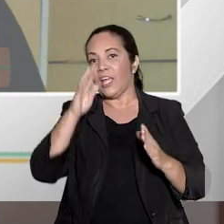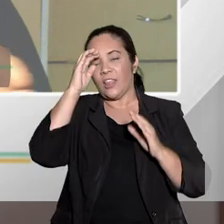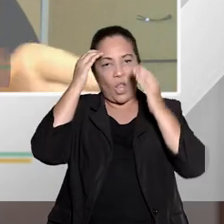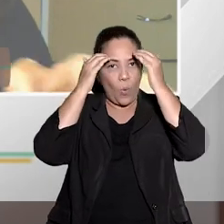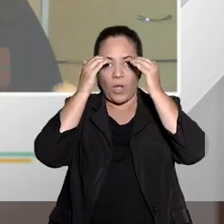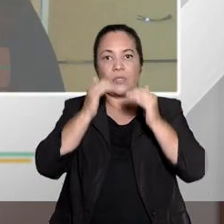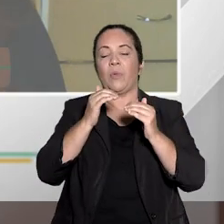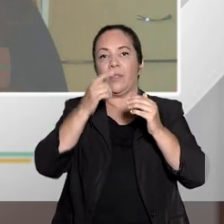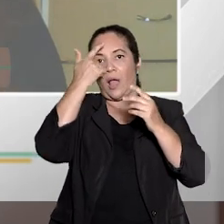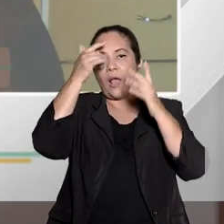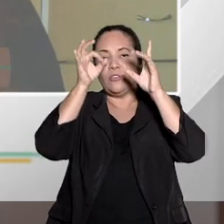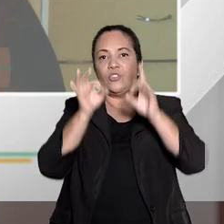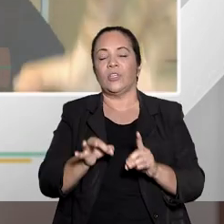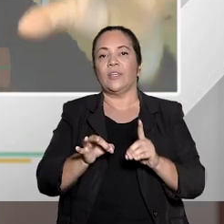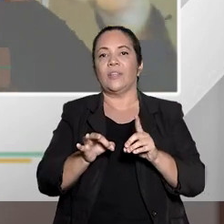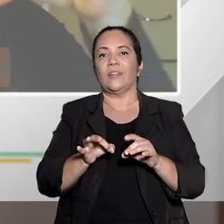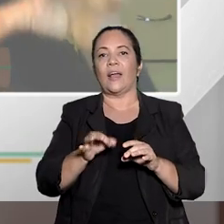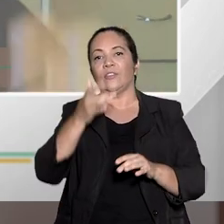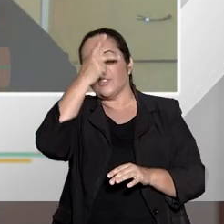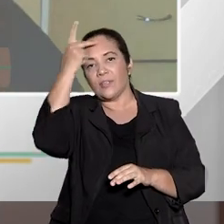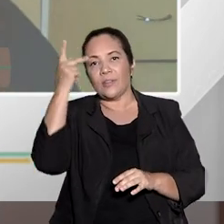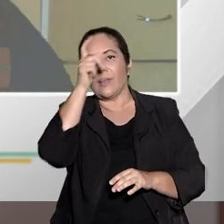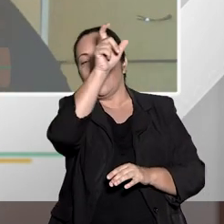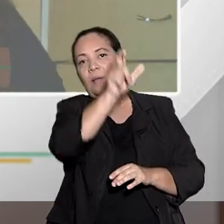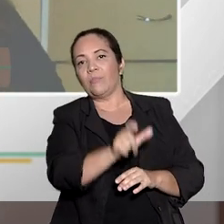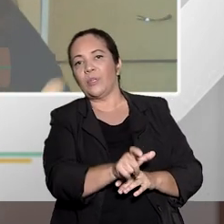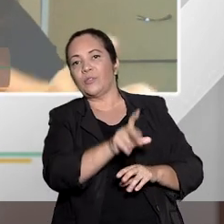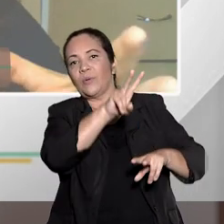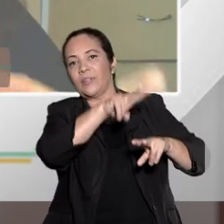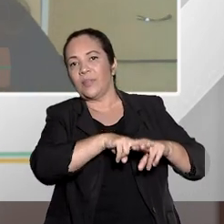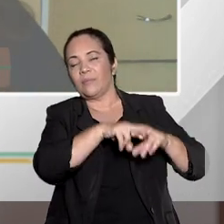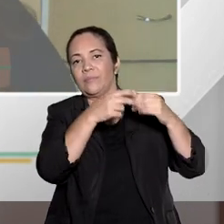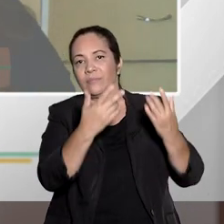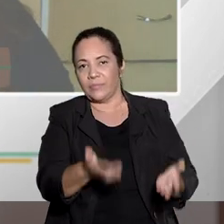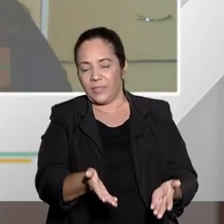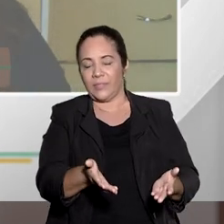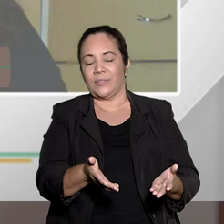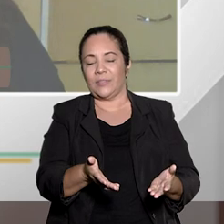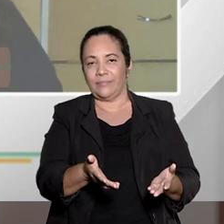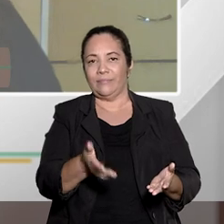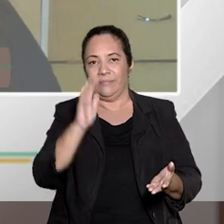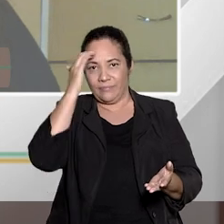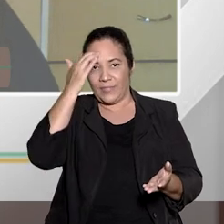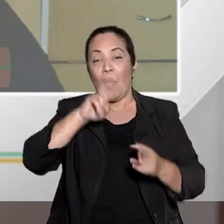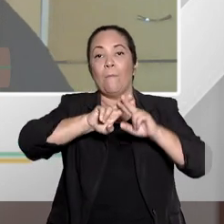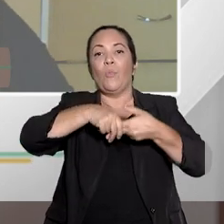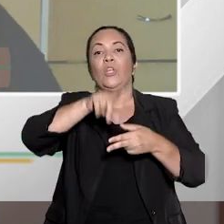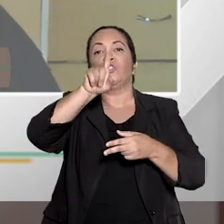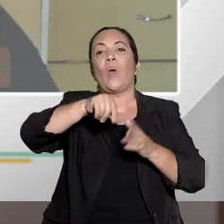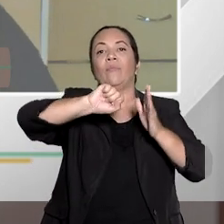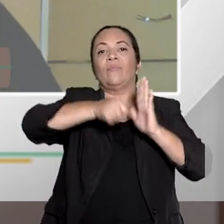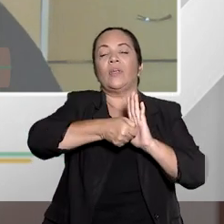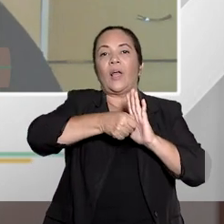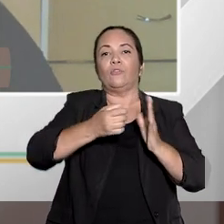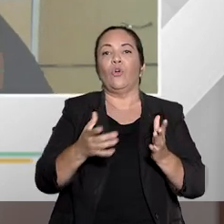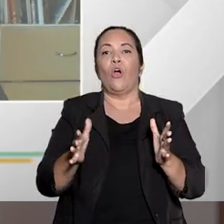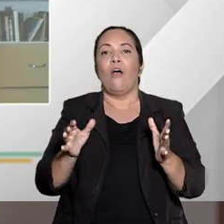humana. Então, a gente pode vir a trancar o próprio instrumento, o próprio procedimento de investigação.